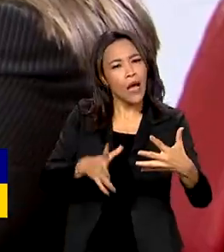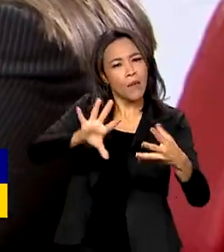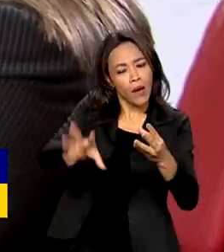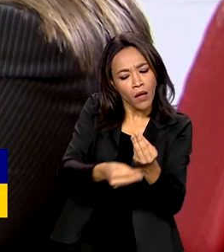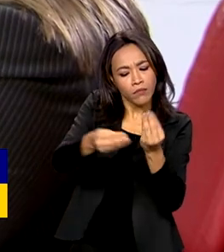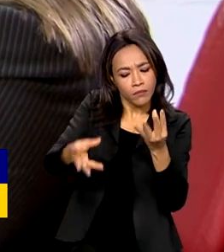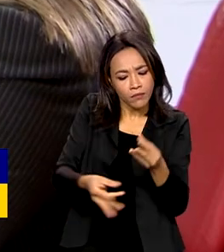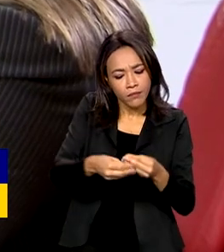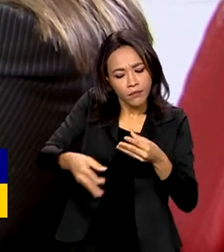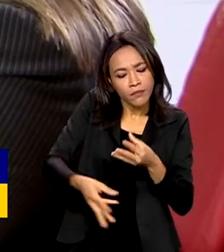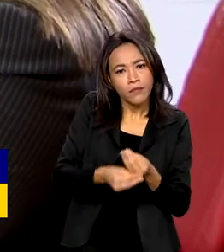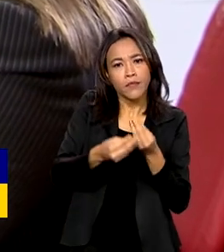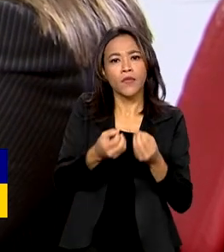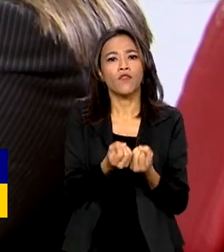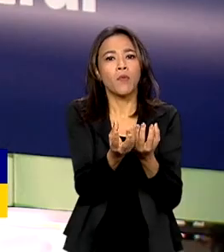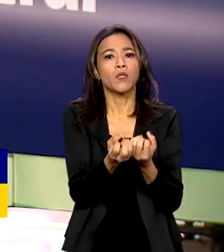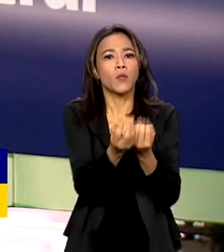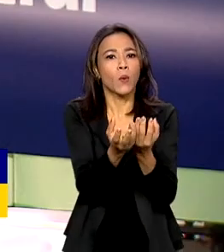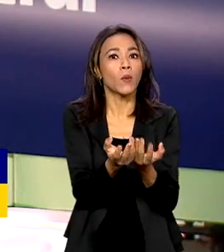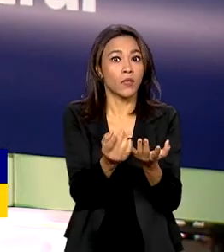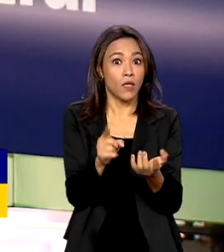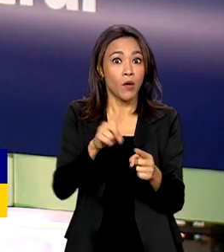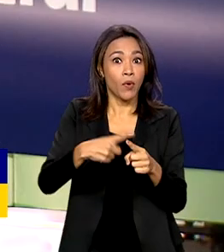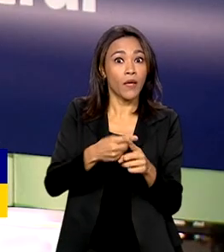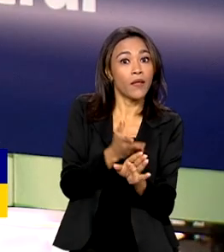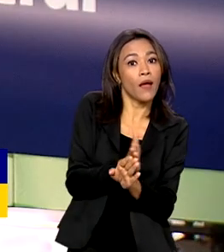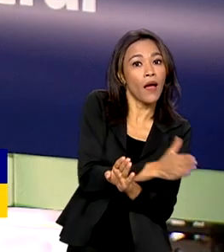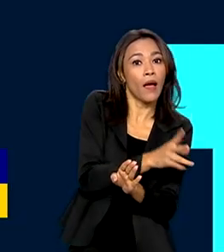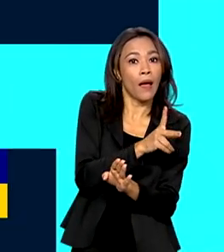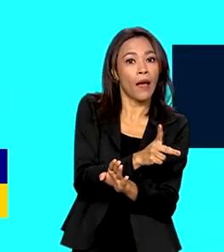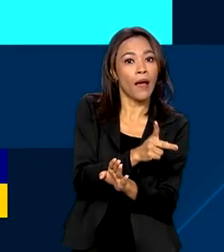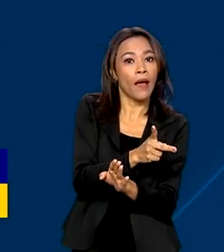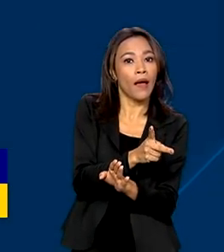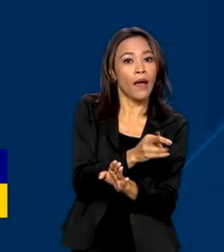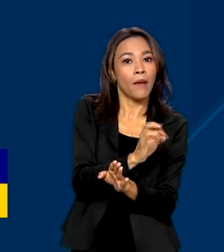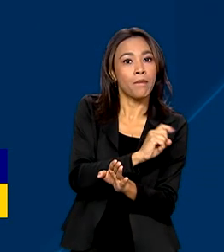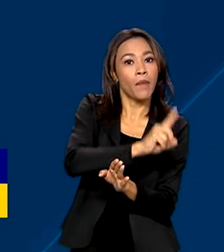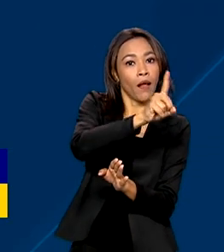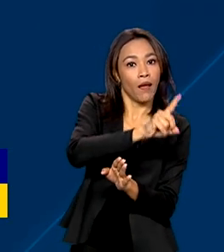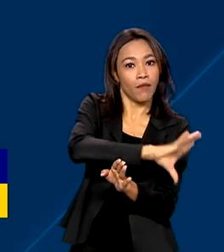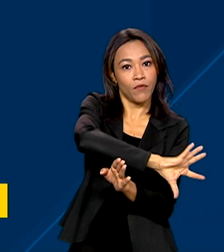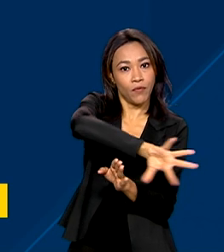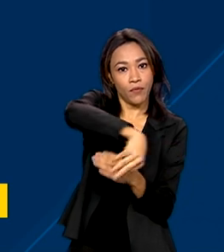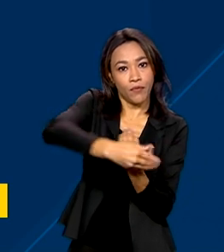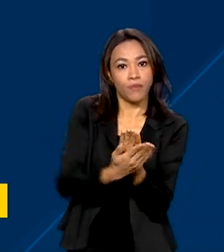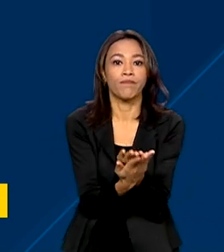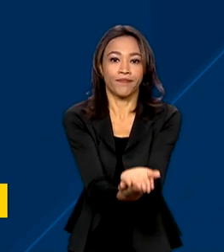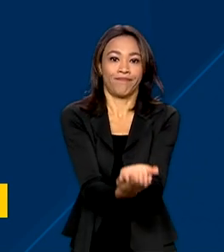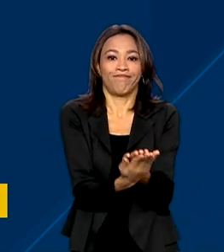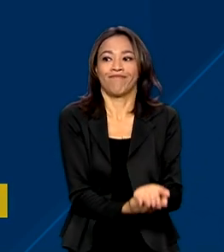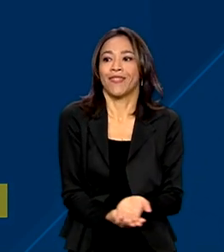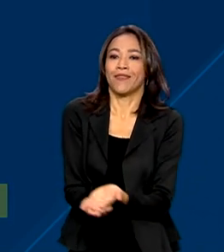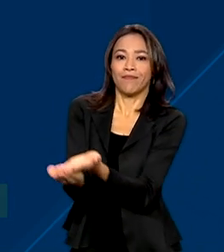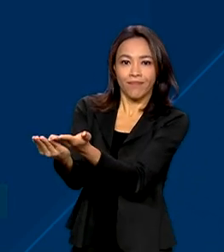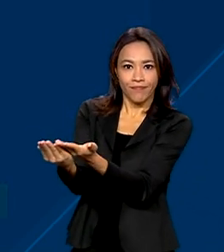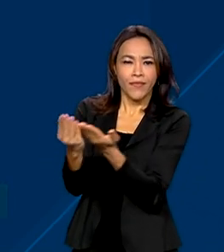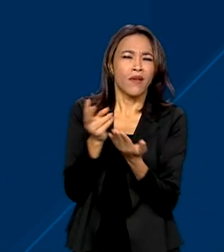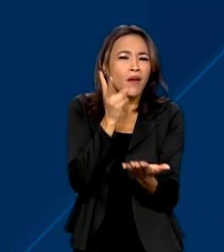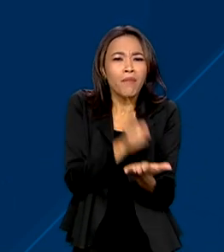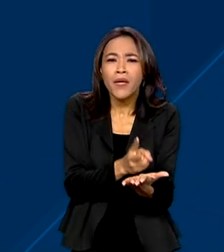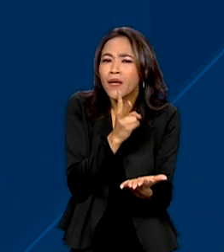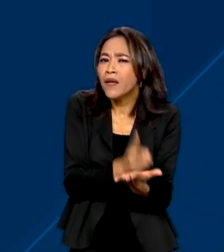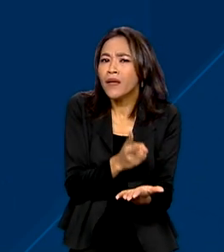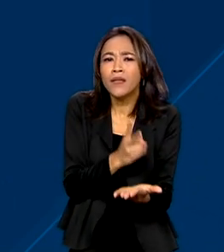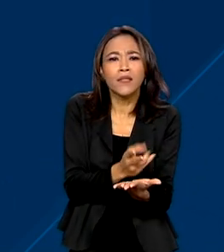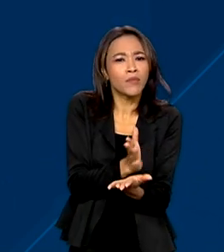informações após o envio digital do imposto de renda. Os valores que tornam obrigatória a declaração são os mesmos